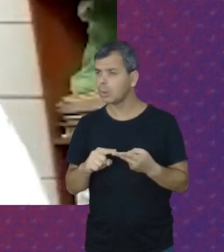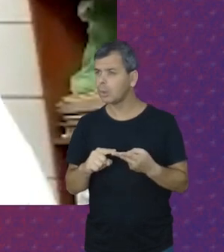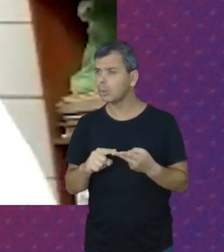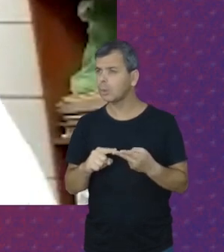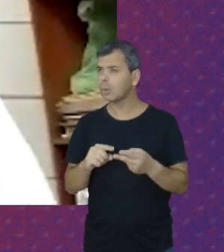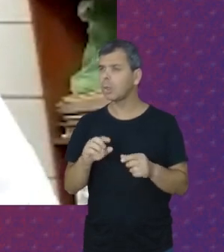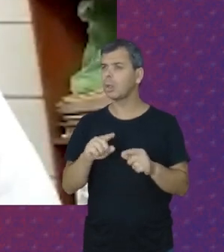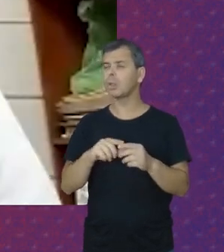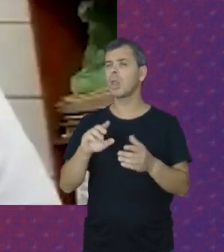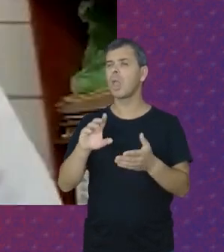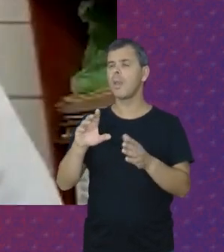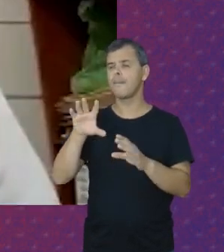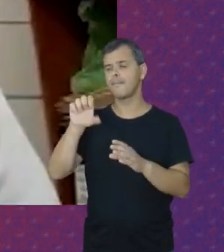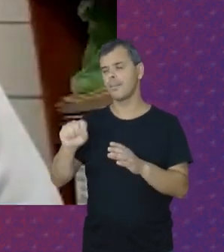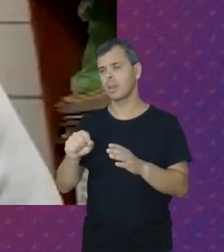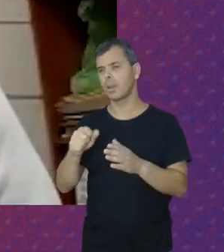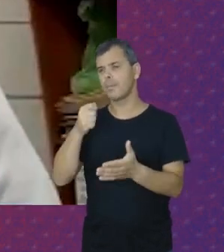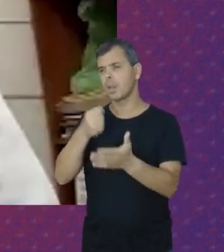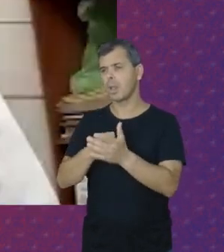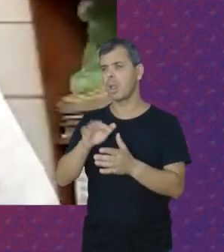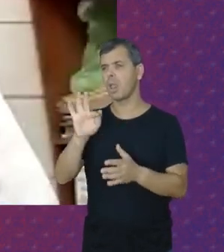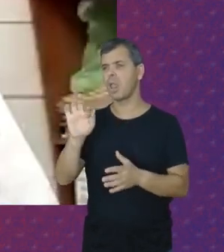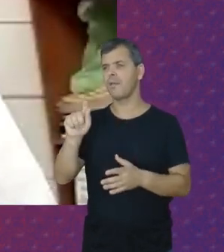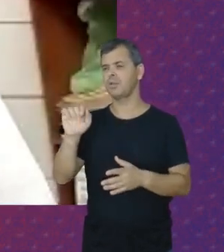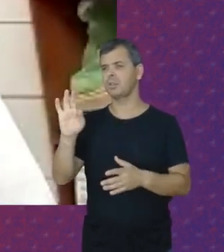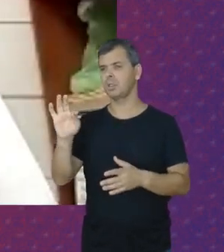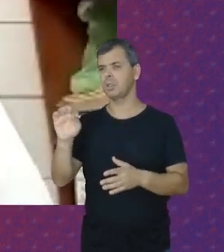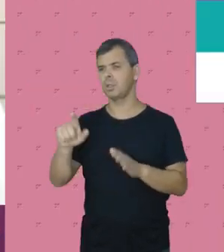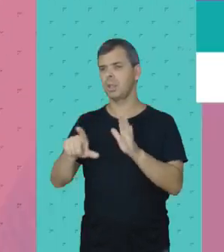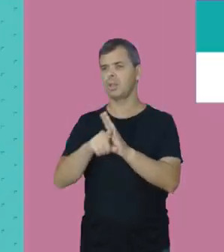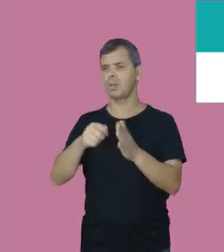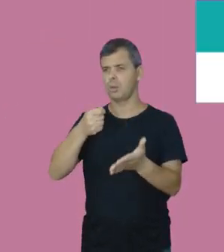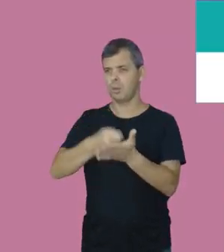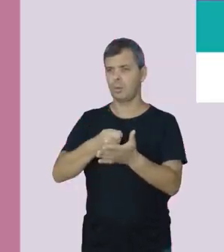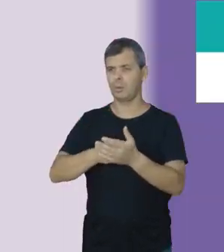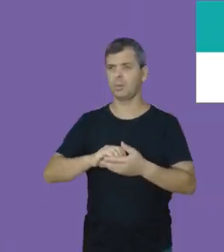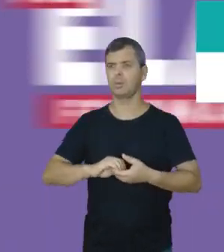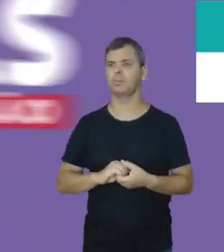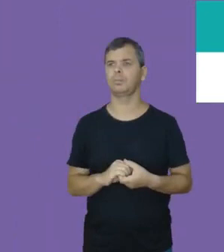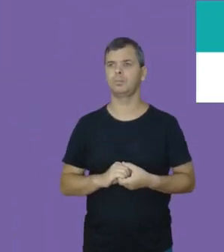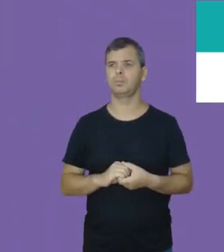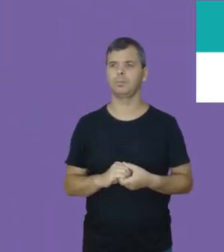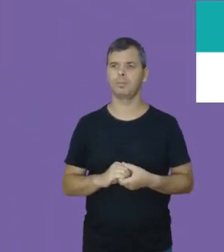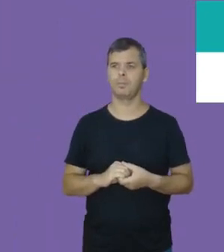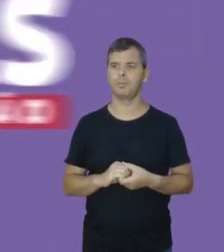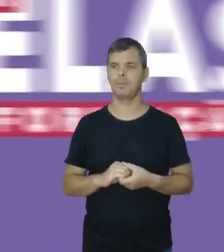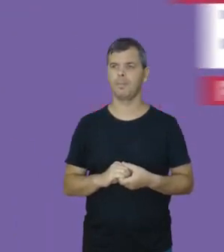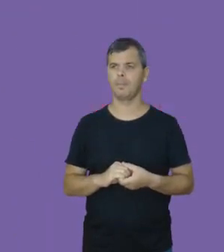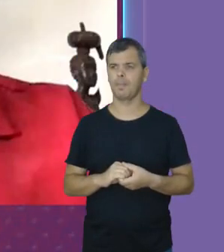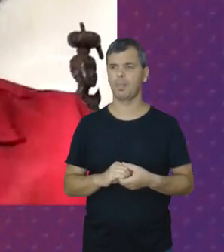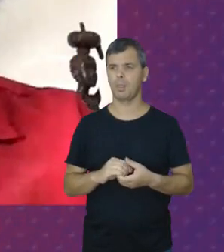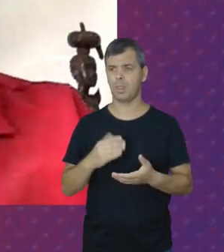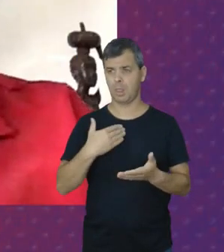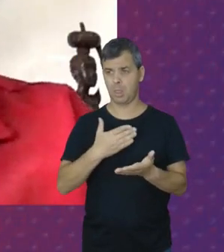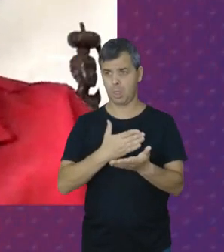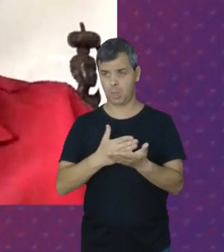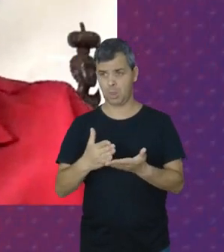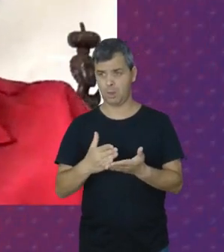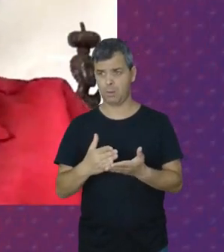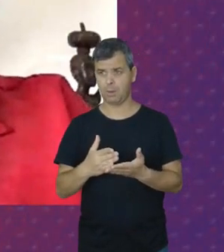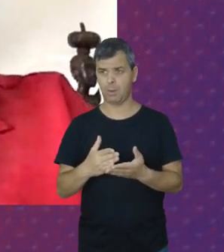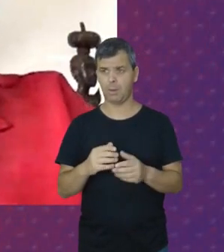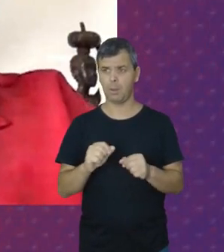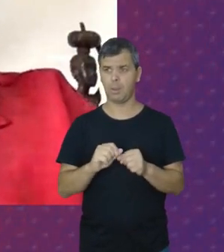Feito A lei ser cumprida Da forma Como tem que ser É isso Eu começo Dizendo Que